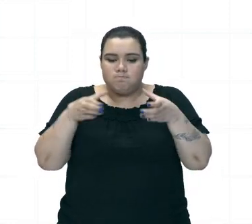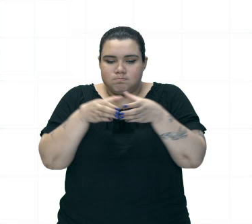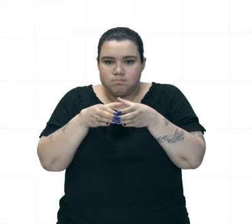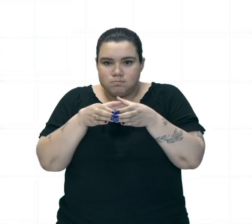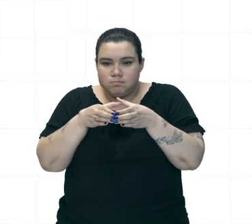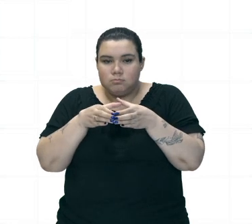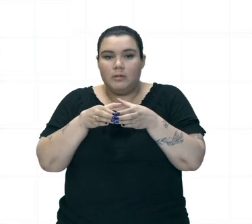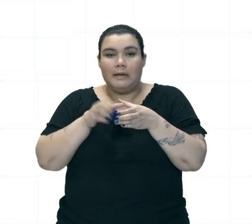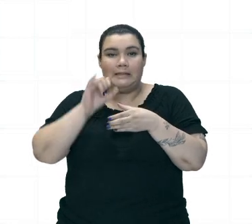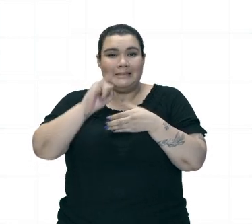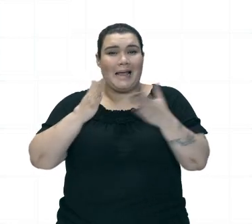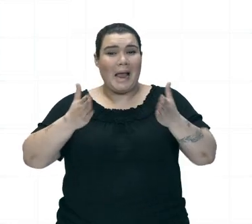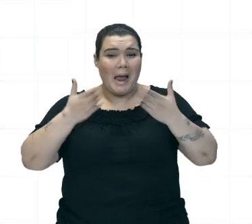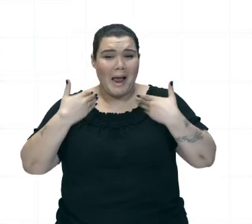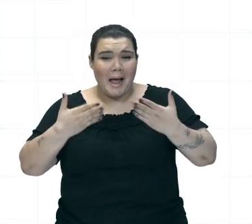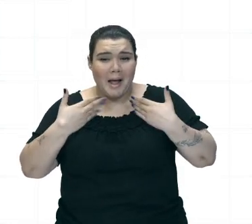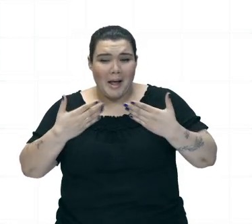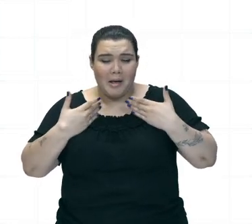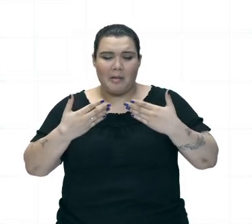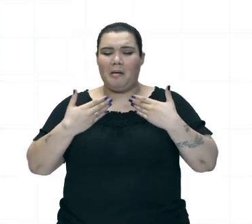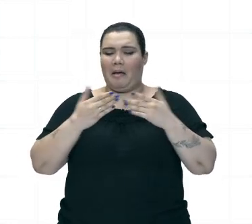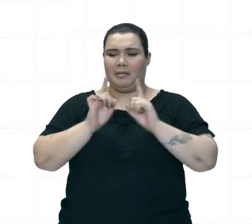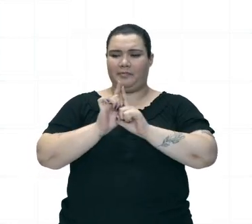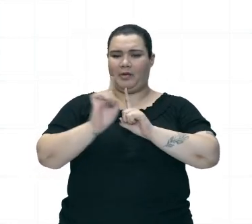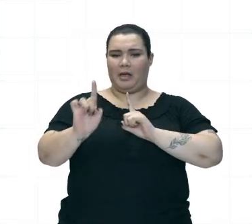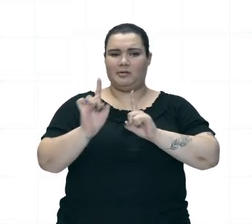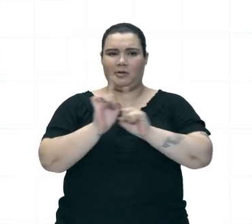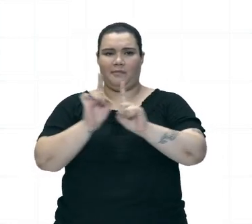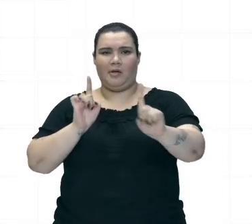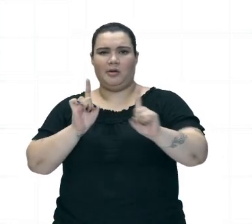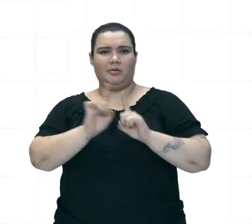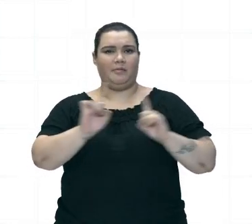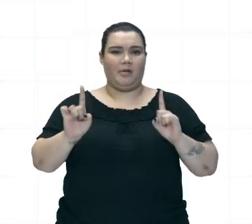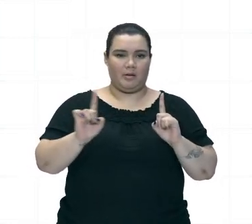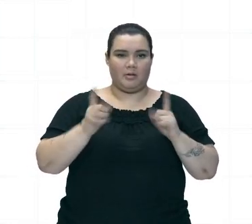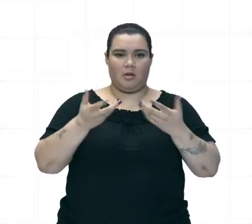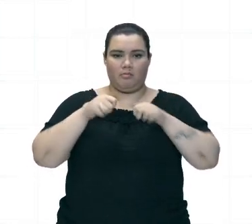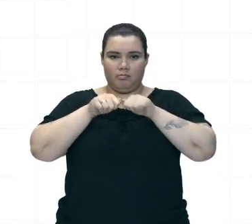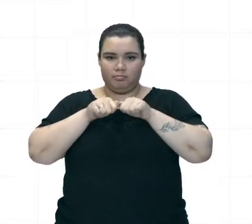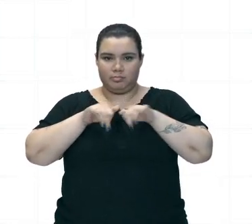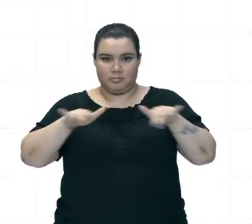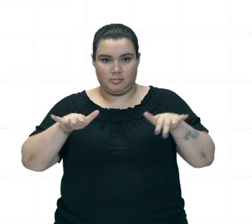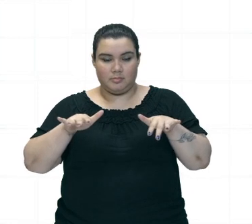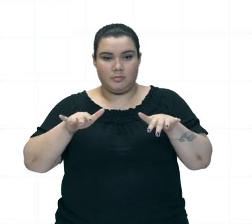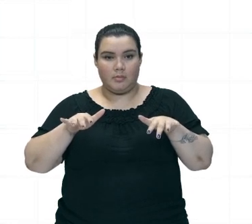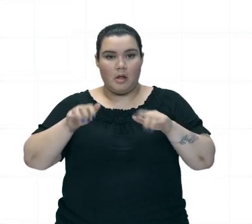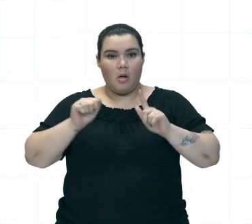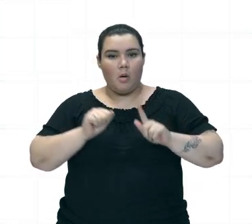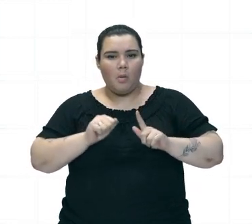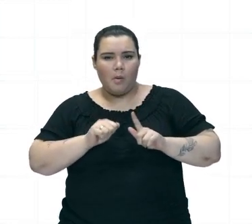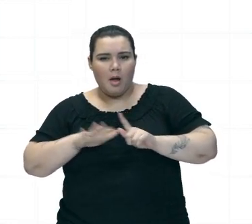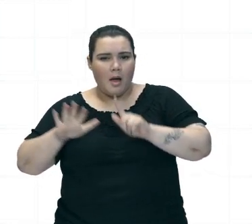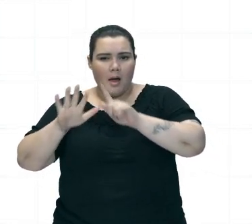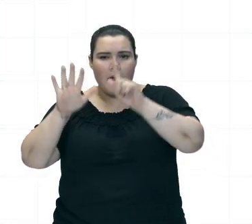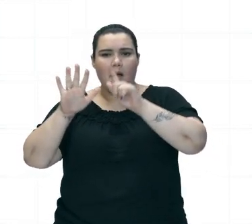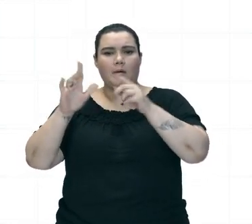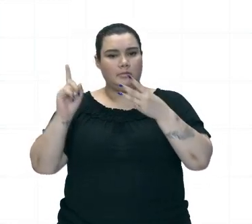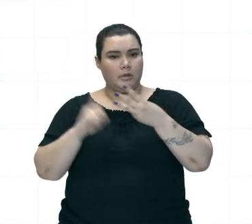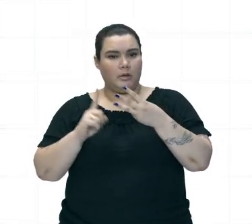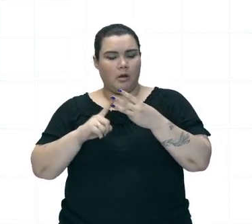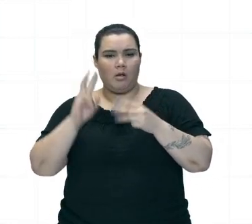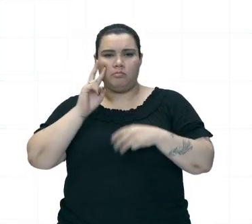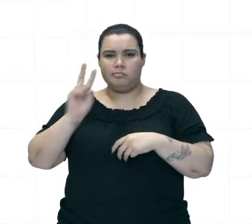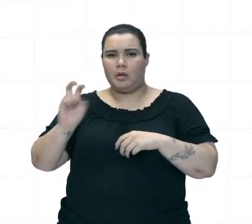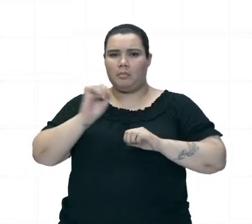nos Esticar Tá? E aí Beleza Note que o gasoso Ele é totalmente Separado